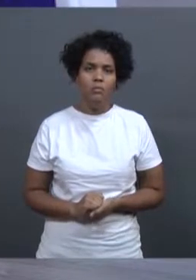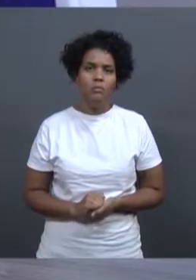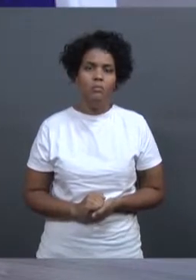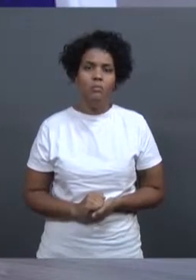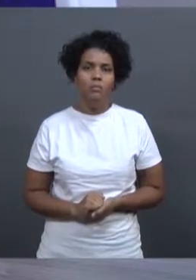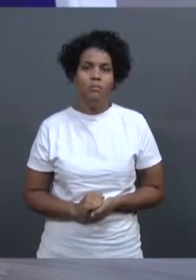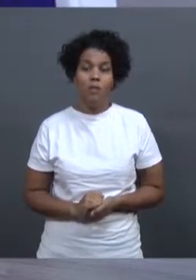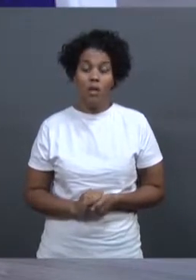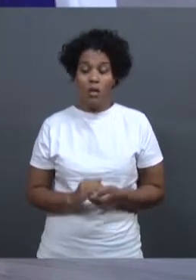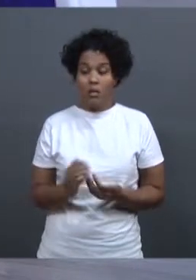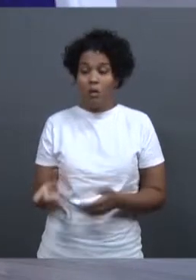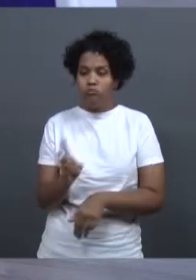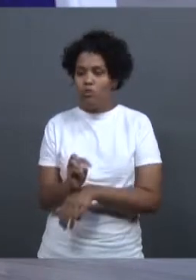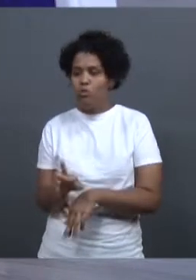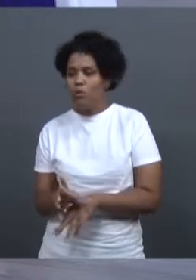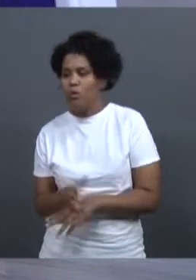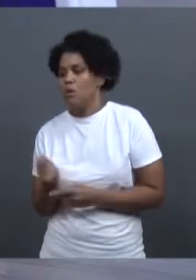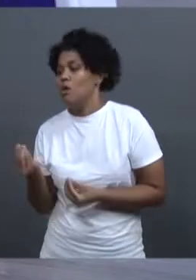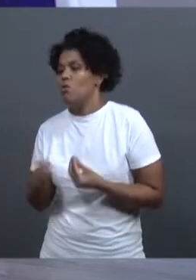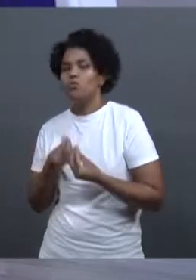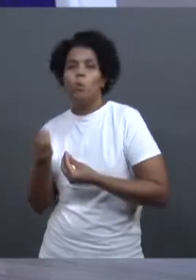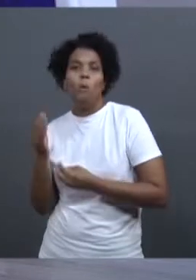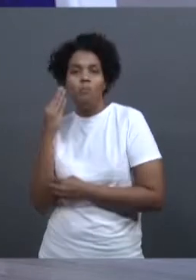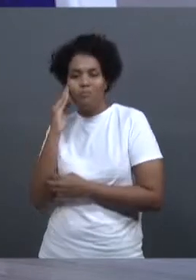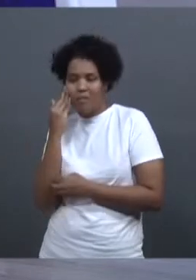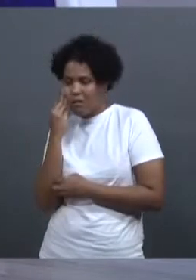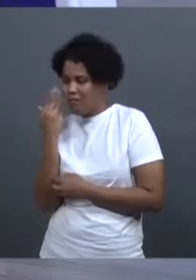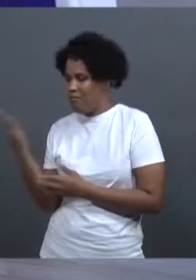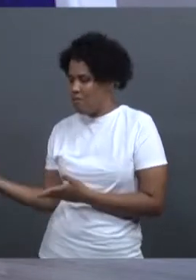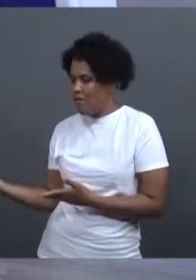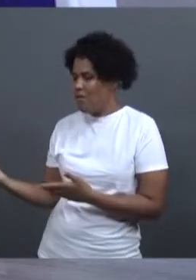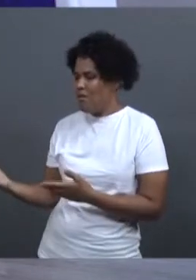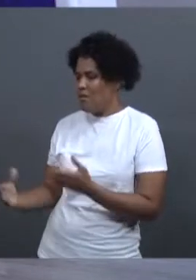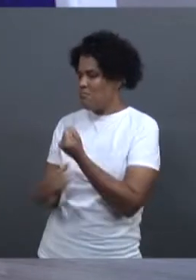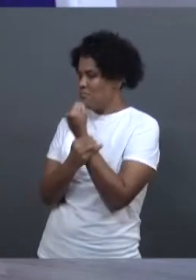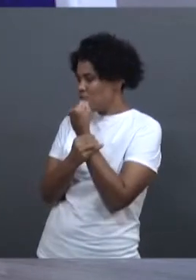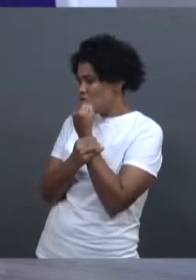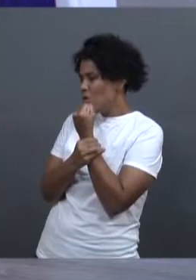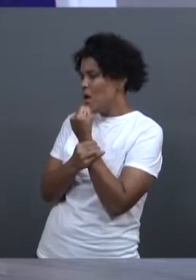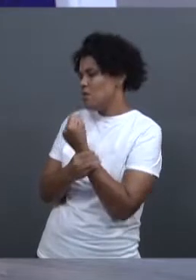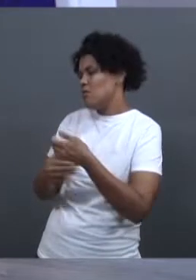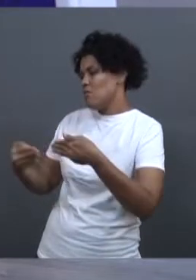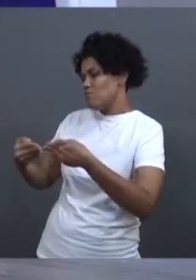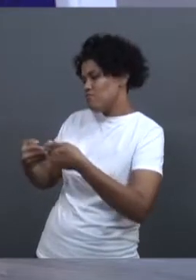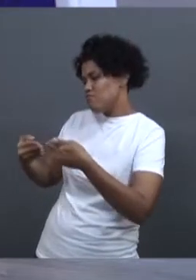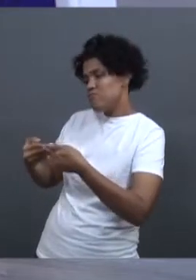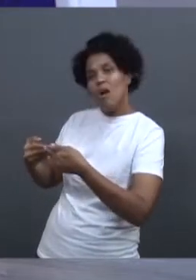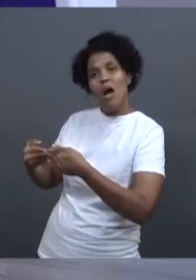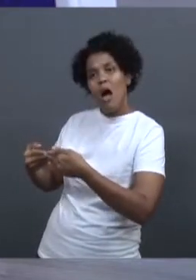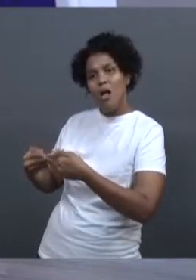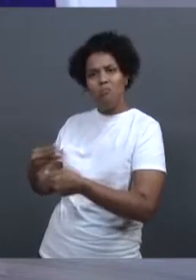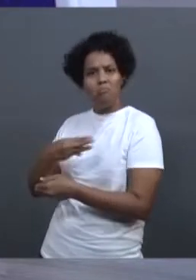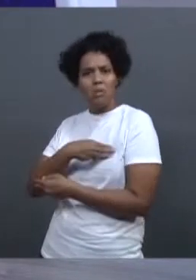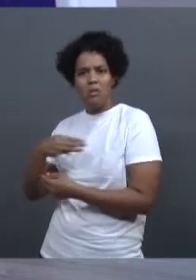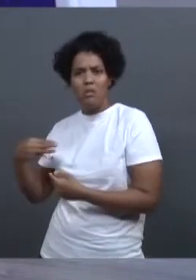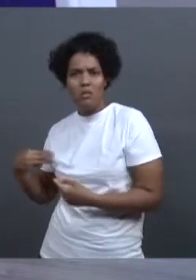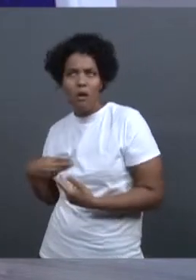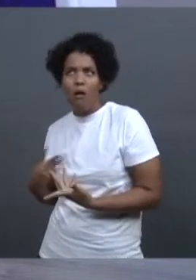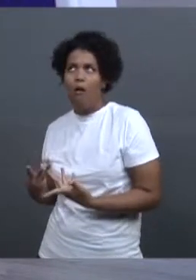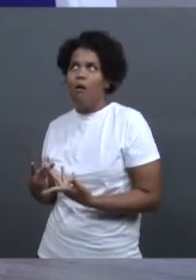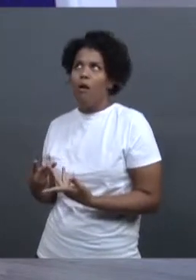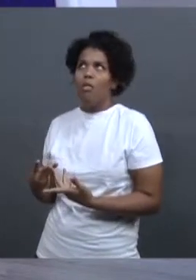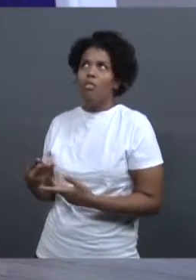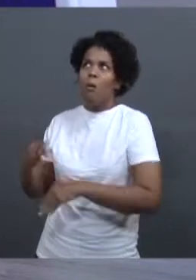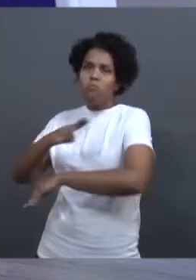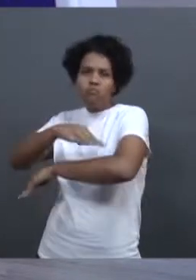Doutora Letícia, para entendermos sobre essa questão da segurança das barragens, a de Mariane, também a de Brumadinho, seriam barragens antigas,